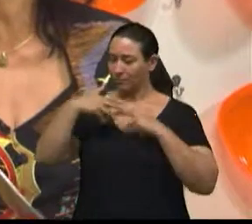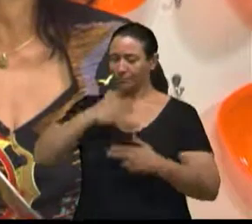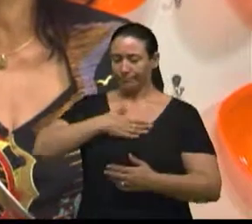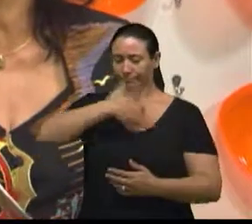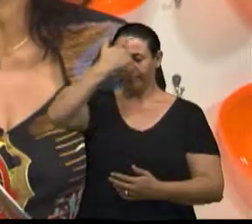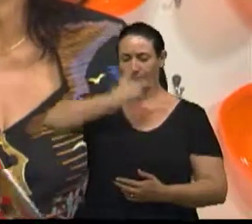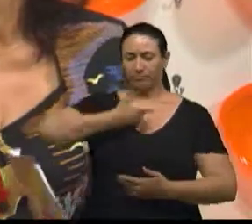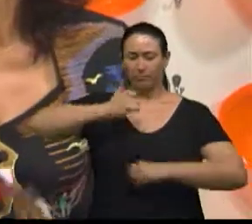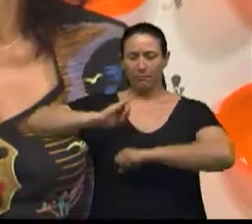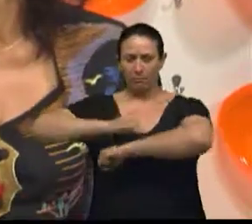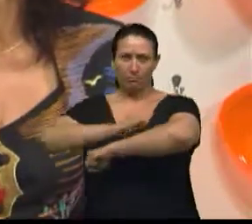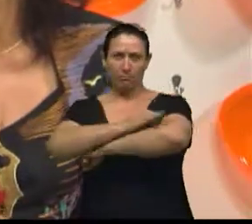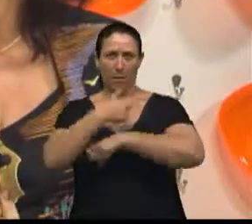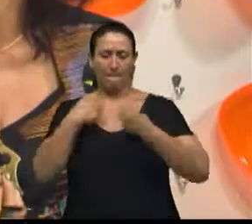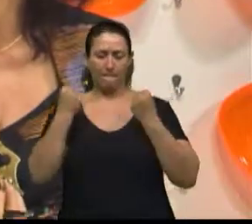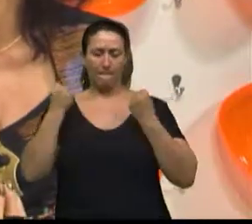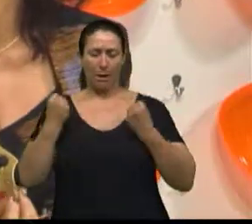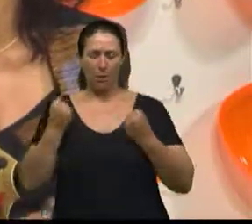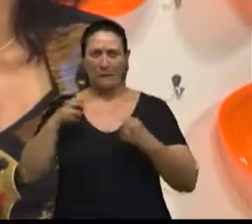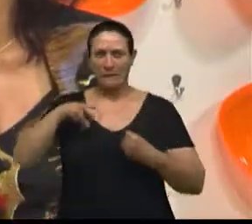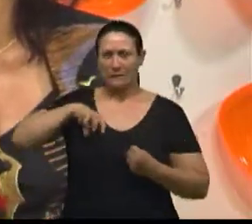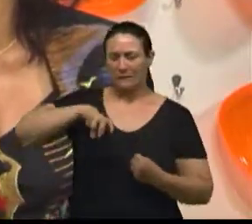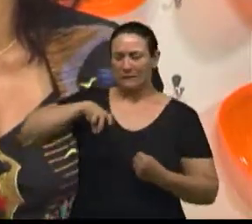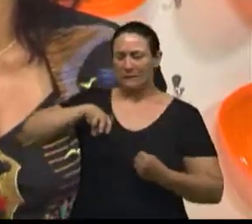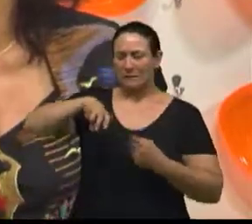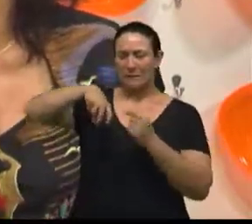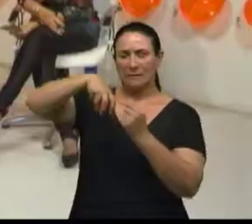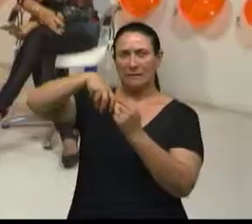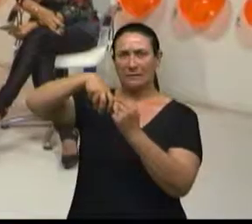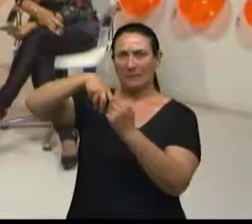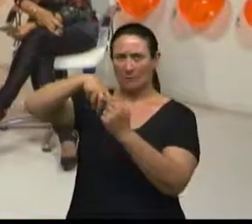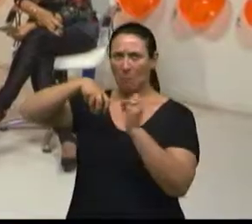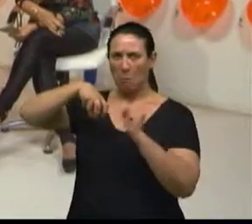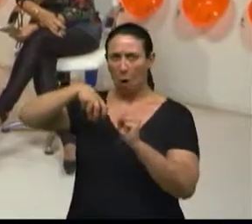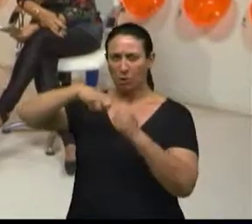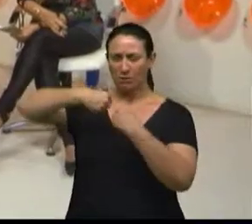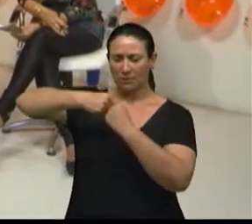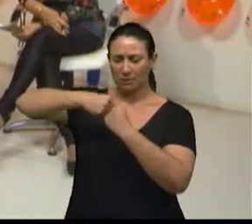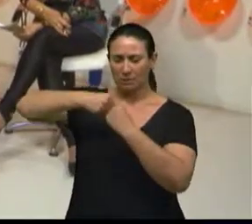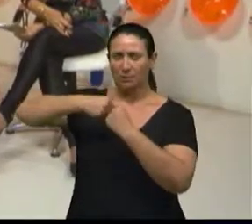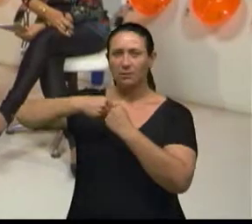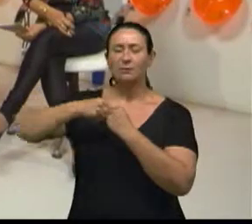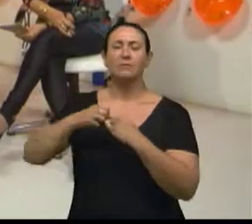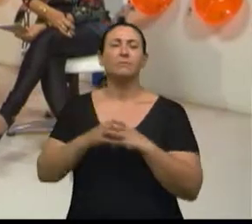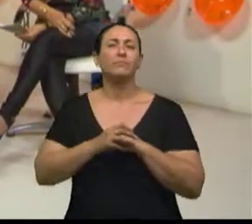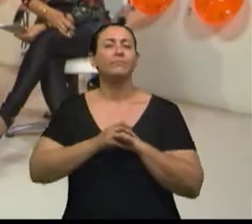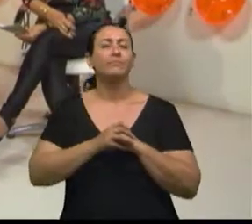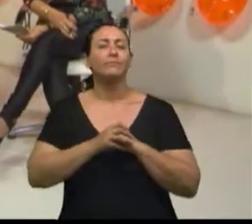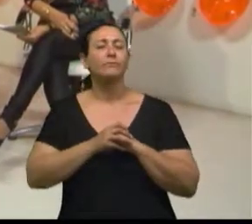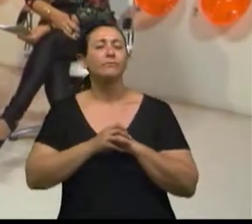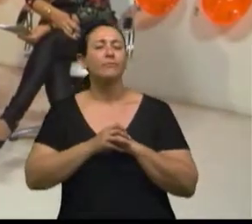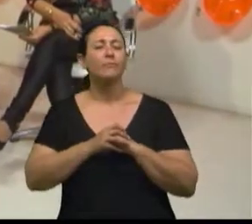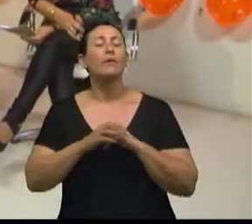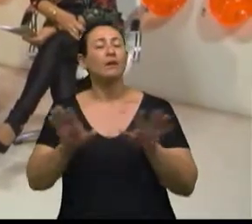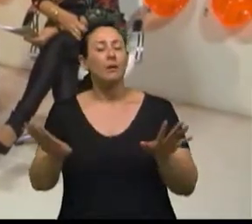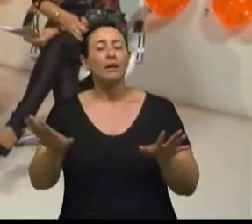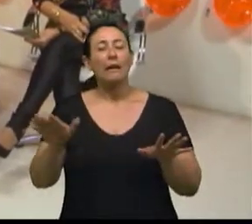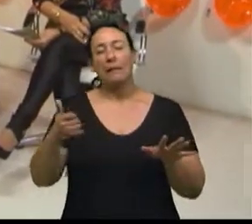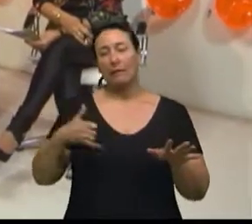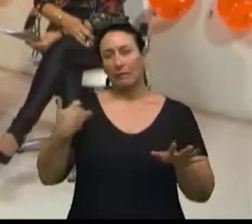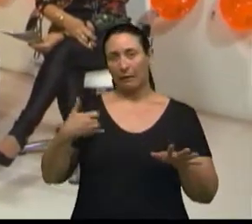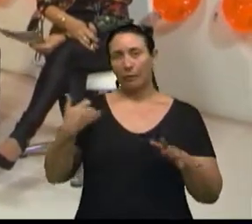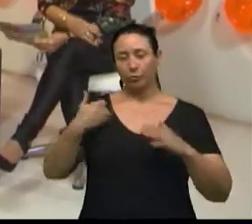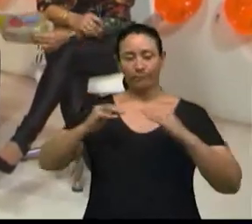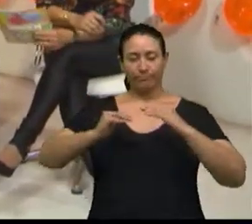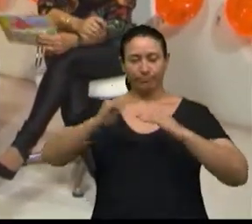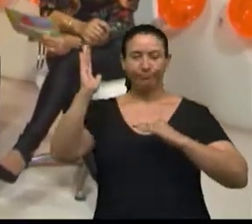carregando sobrepeso, prejudica também meus joelhinhos? Eu diria assim, isso é muito importante. A partir de uma certa idade, existe o